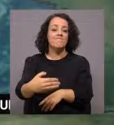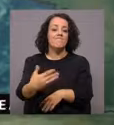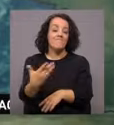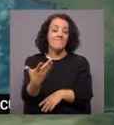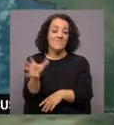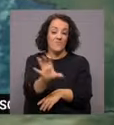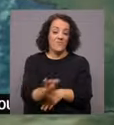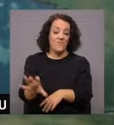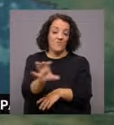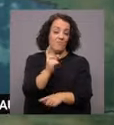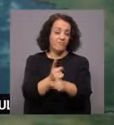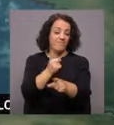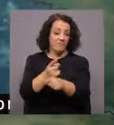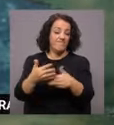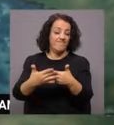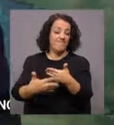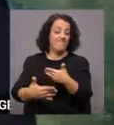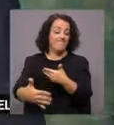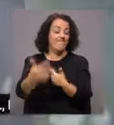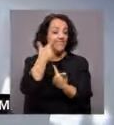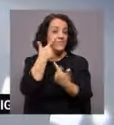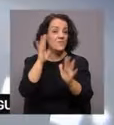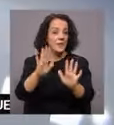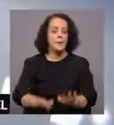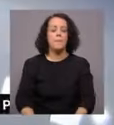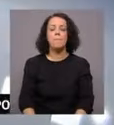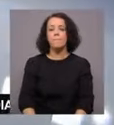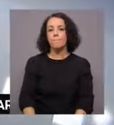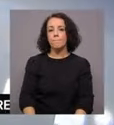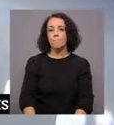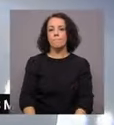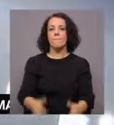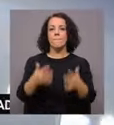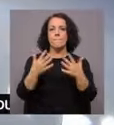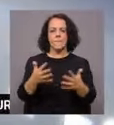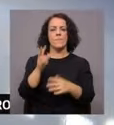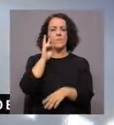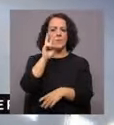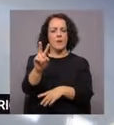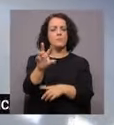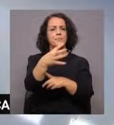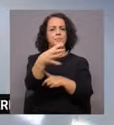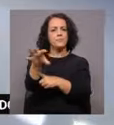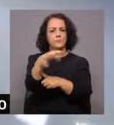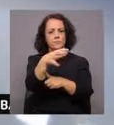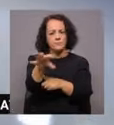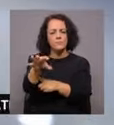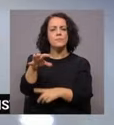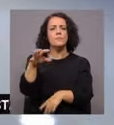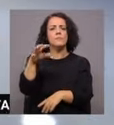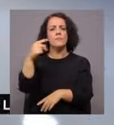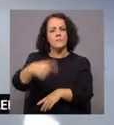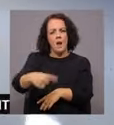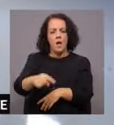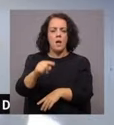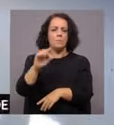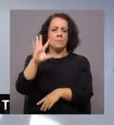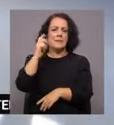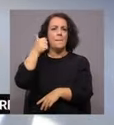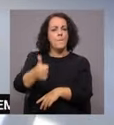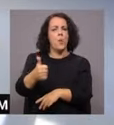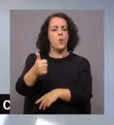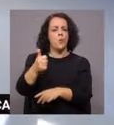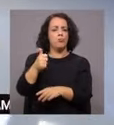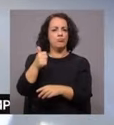cenário tão cedo, vamos ver. Vamos a isso. E começar por olhar as imagens de satélite, temos então o ciclo localizado a norte do